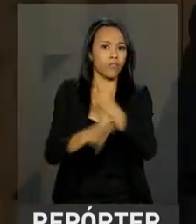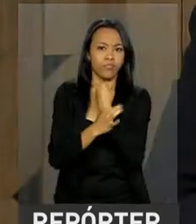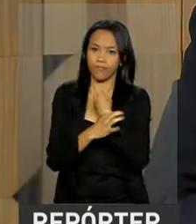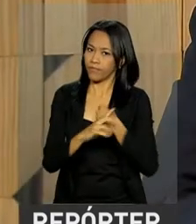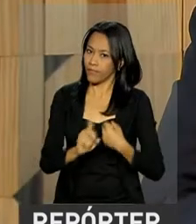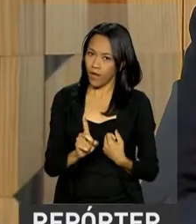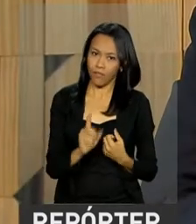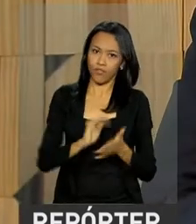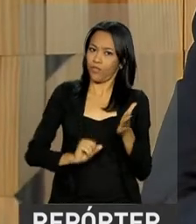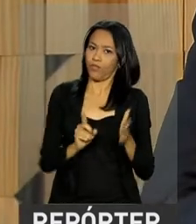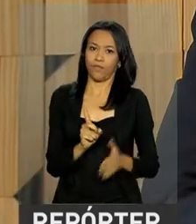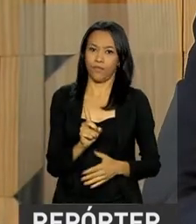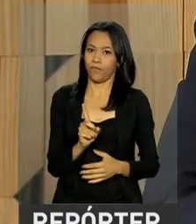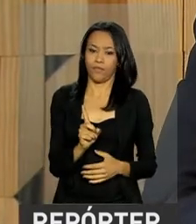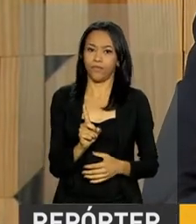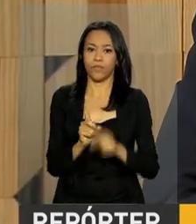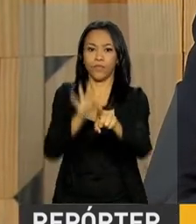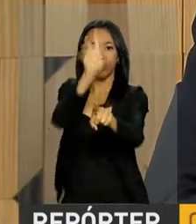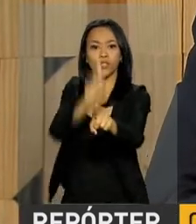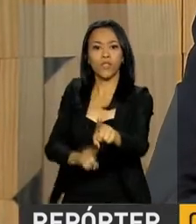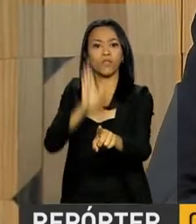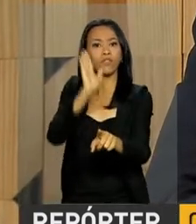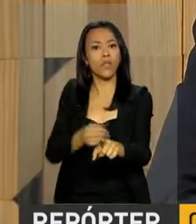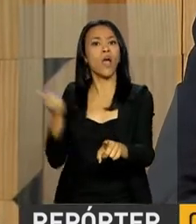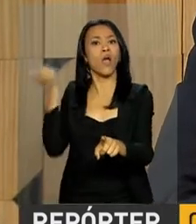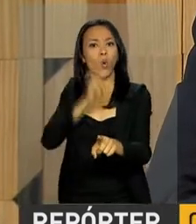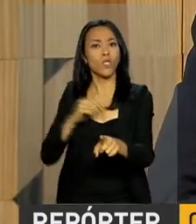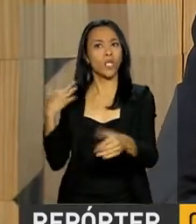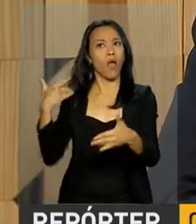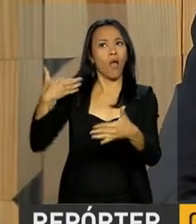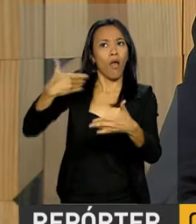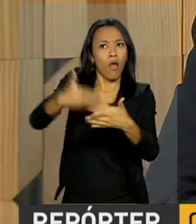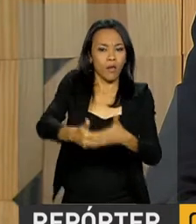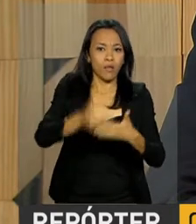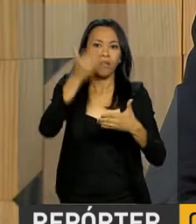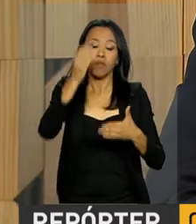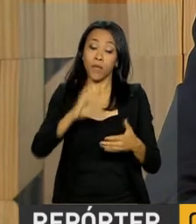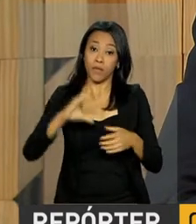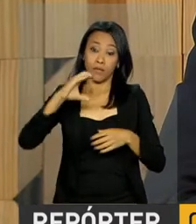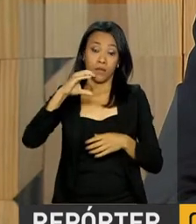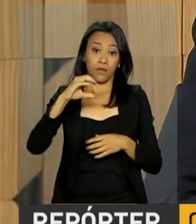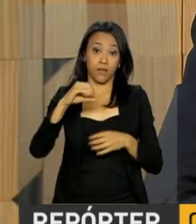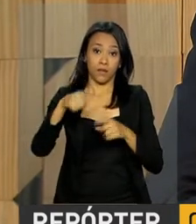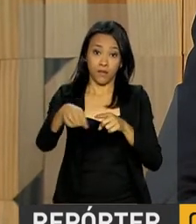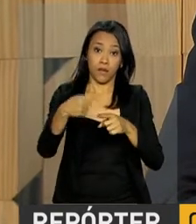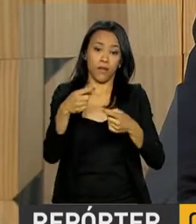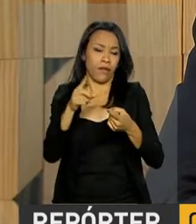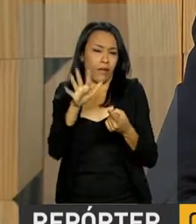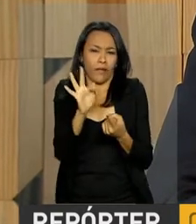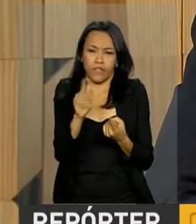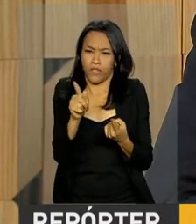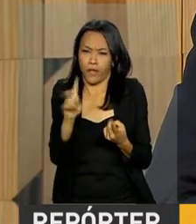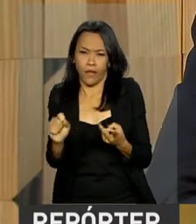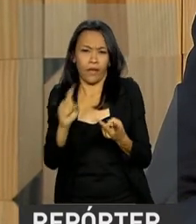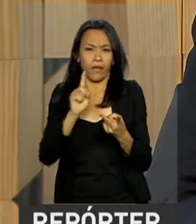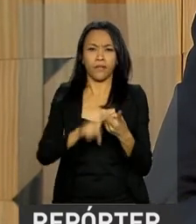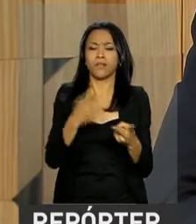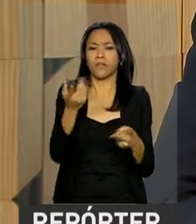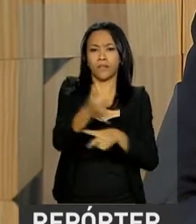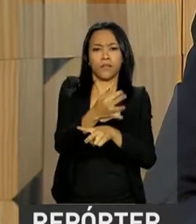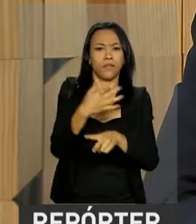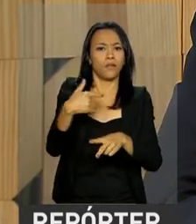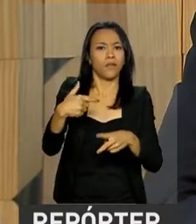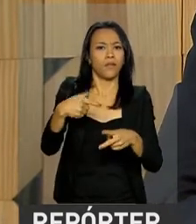Ela não retira direitos já conquistados pela CLT, como o 13º salário, o FGTS, a carteira de trabalho.